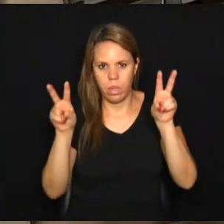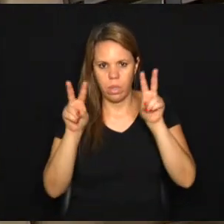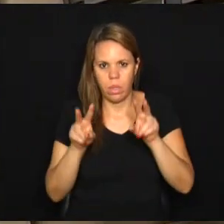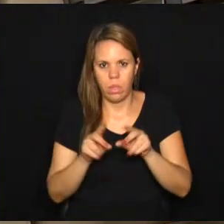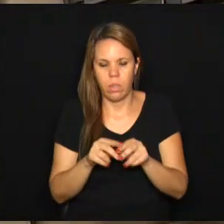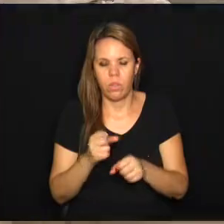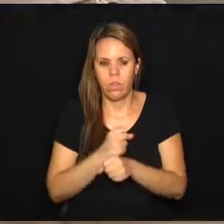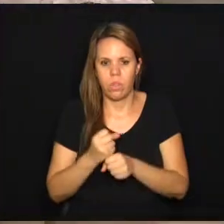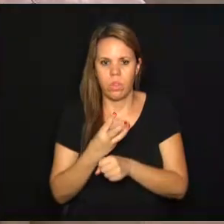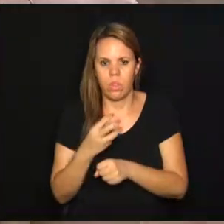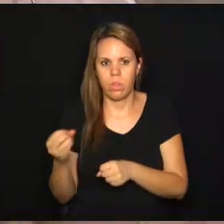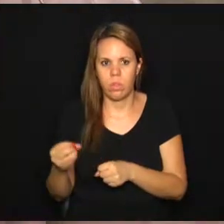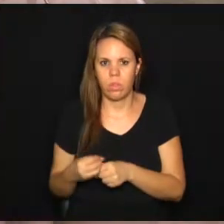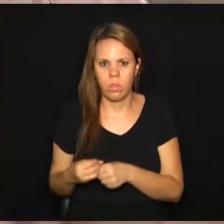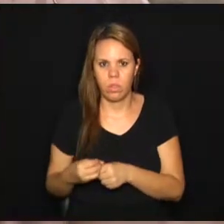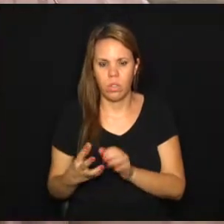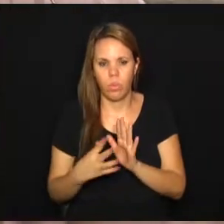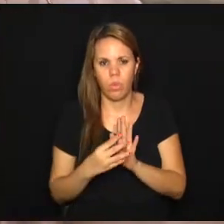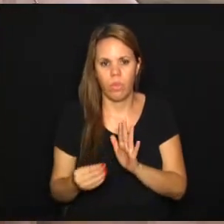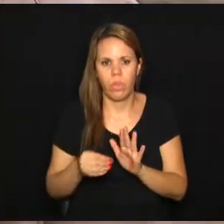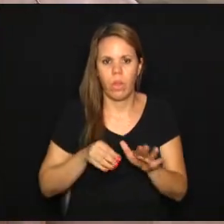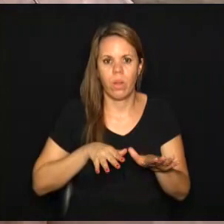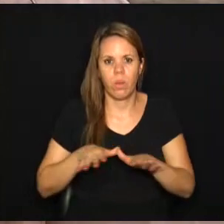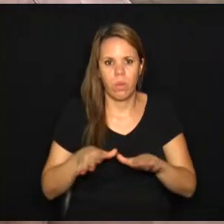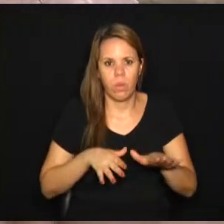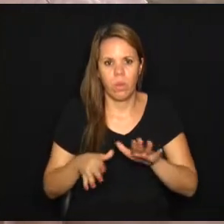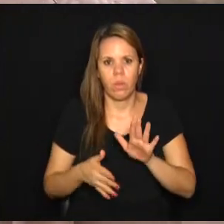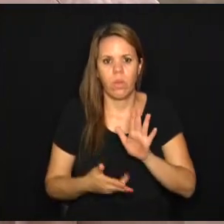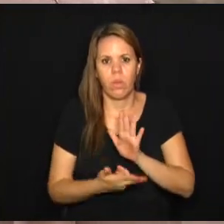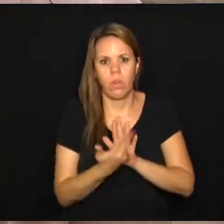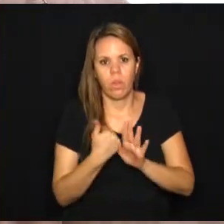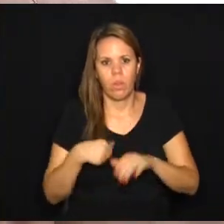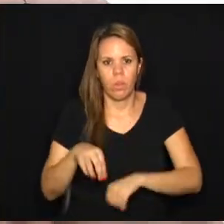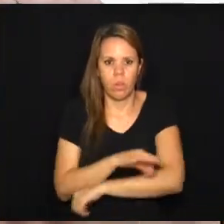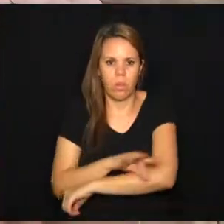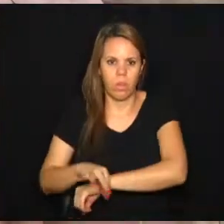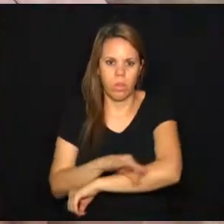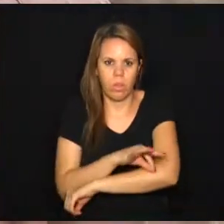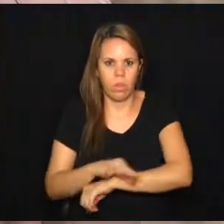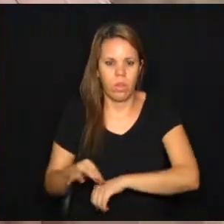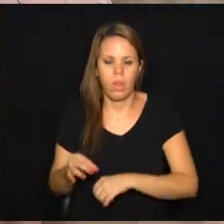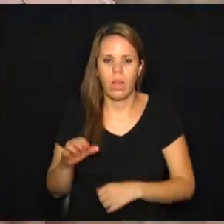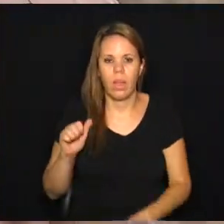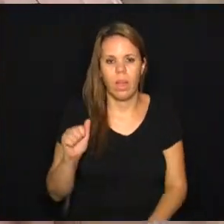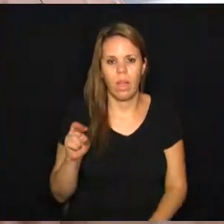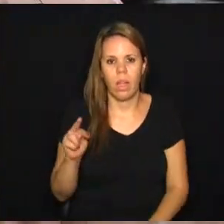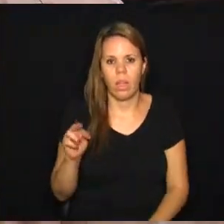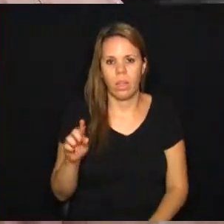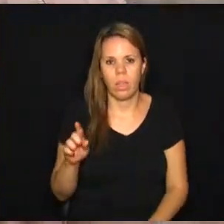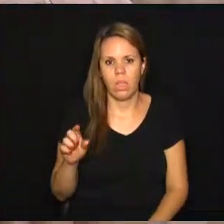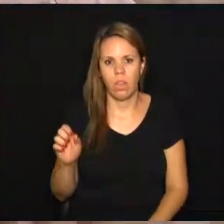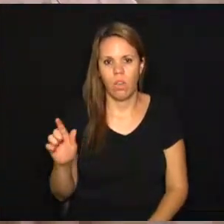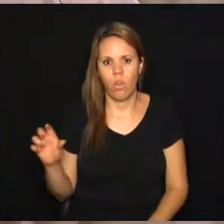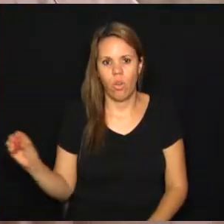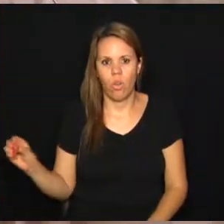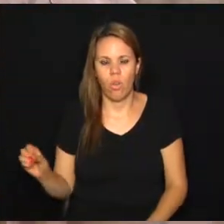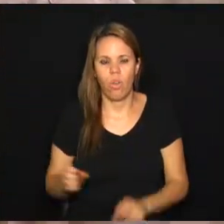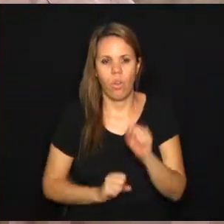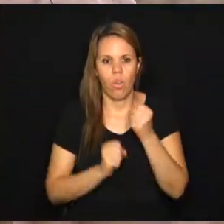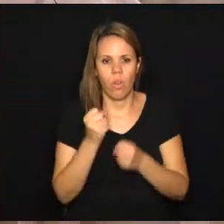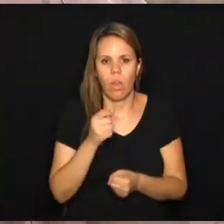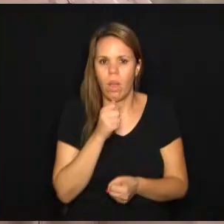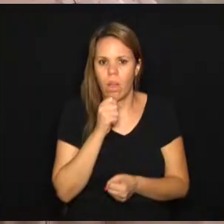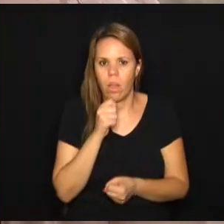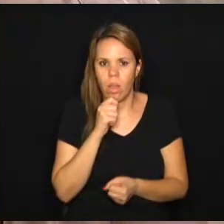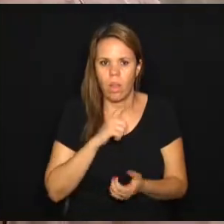é dos anos 30. Esse tipo de movimento artístico, arquitetônico, é chamado de art deco. Então, você tem uma indústria art deco. Você ainda tem